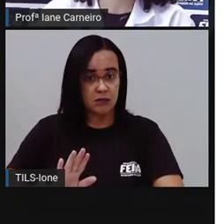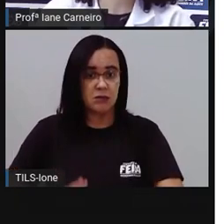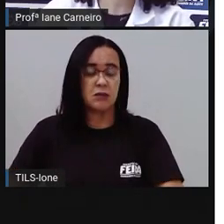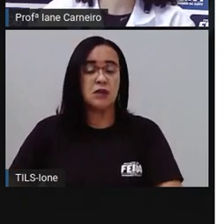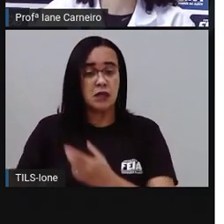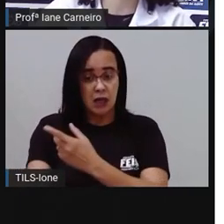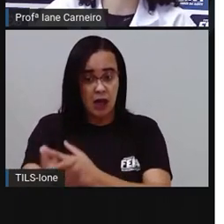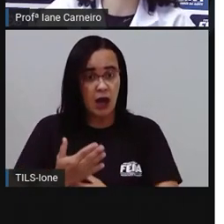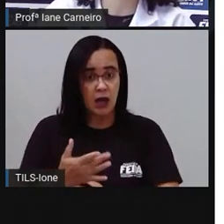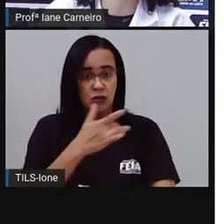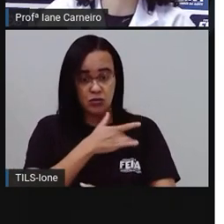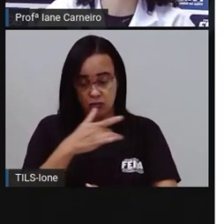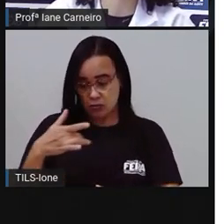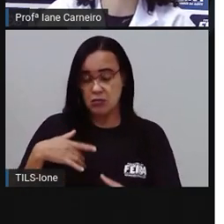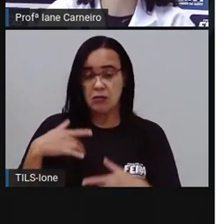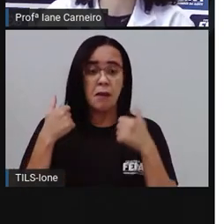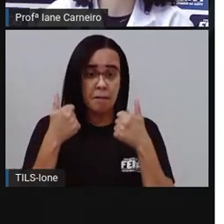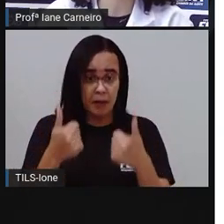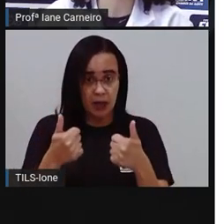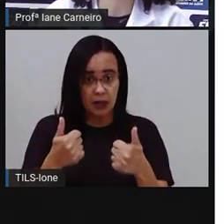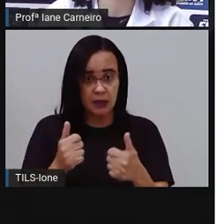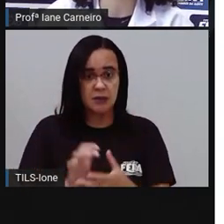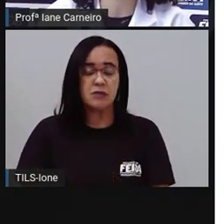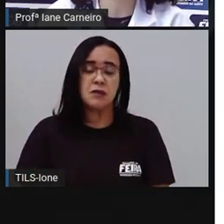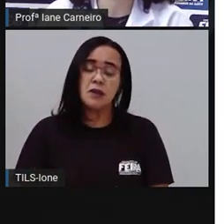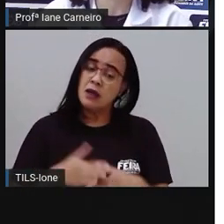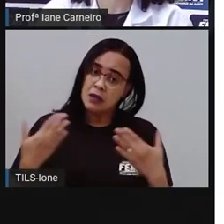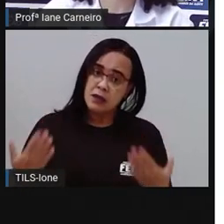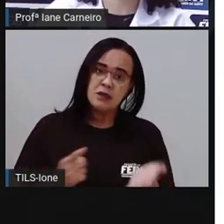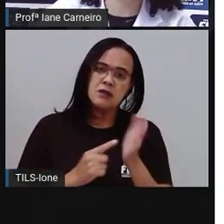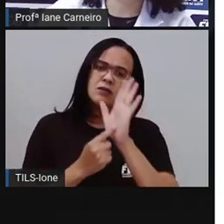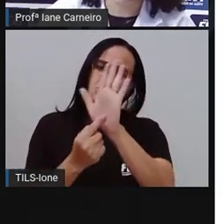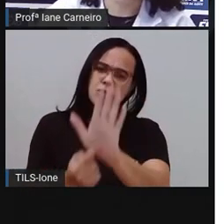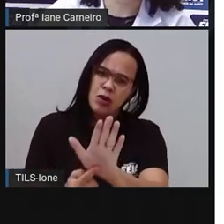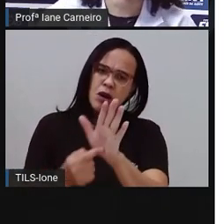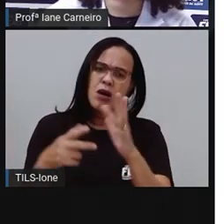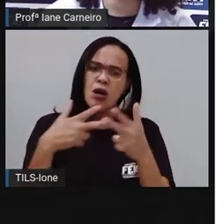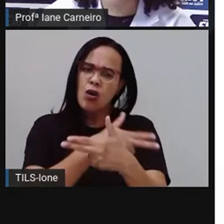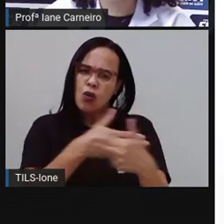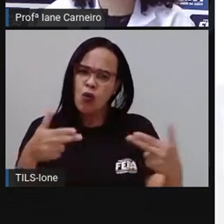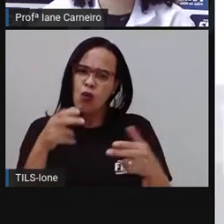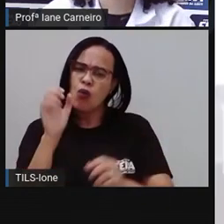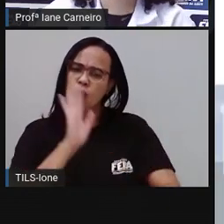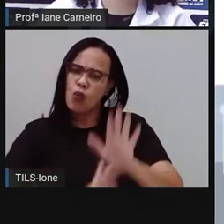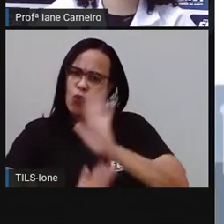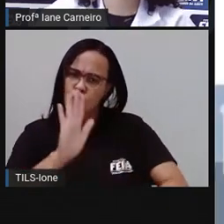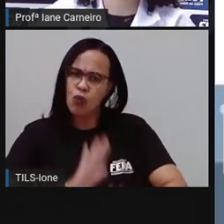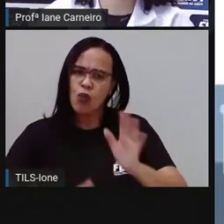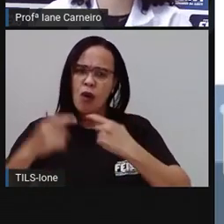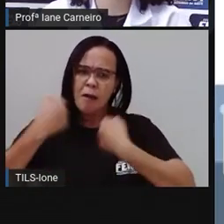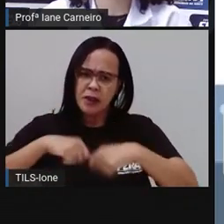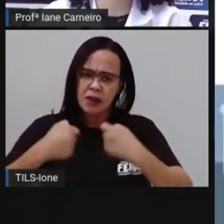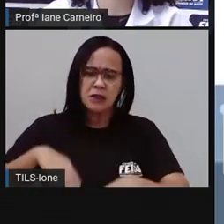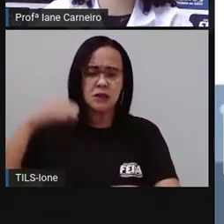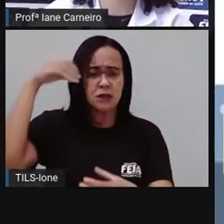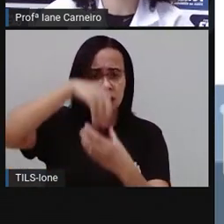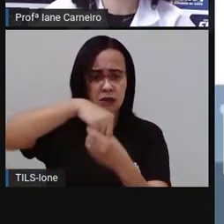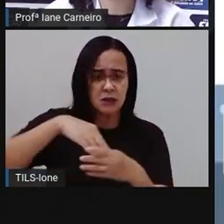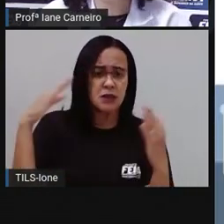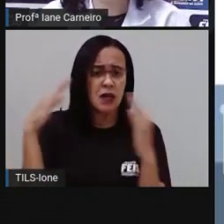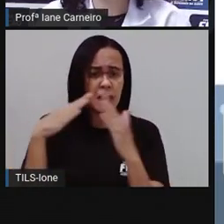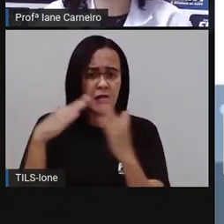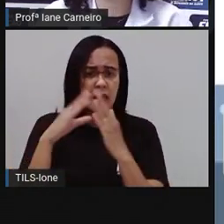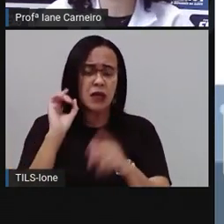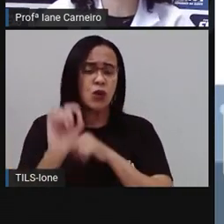né? E aí, a Pró trouxe aqui cuidados que a gente deve ter com o nosso lar, né? Então, gente tem que ter cuidado com